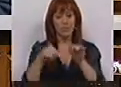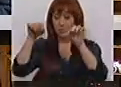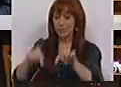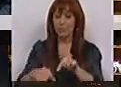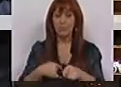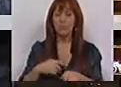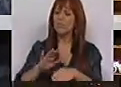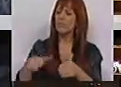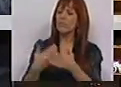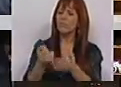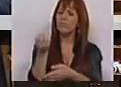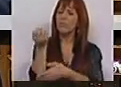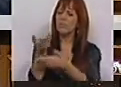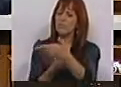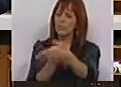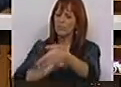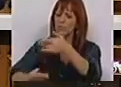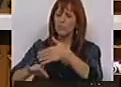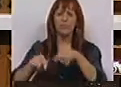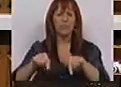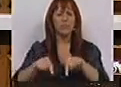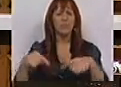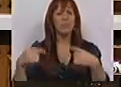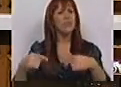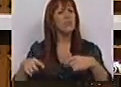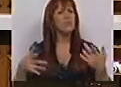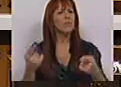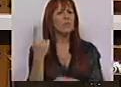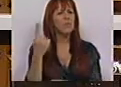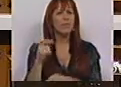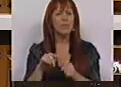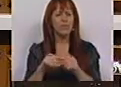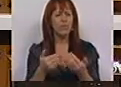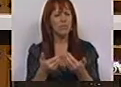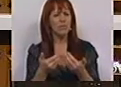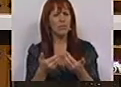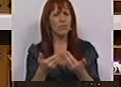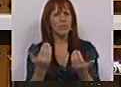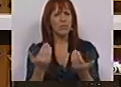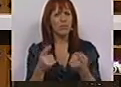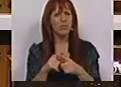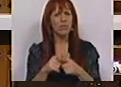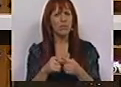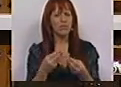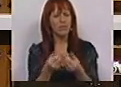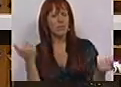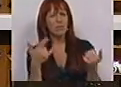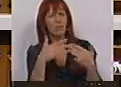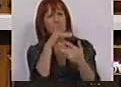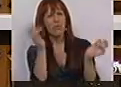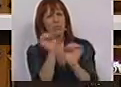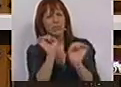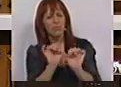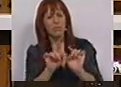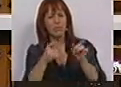nesta privilegia-se o despacho. E aí há naturalmente uma quebra de visibilidade, de transparência em